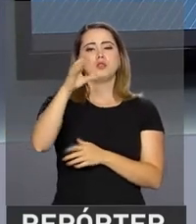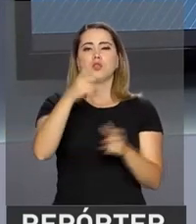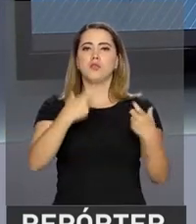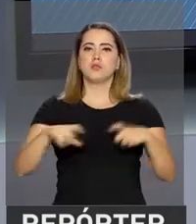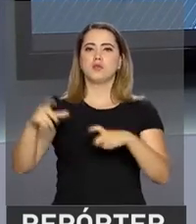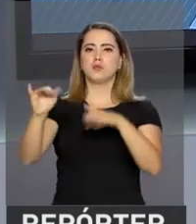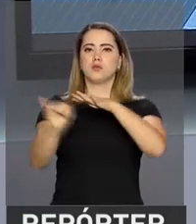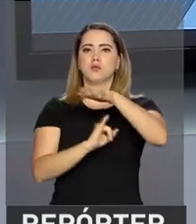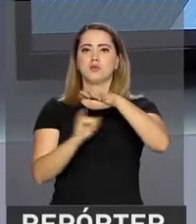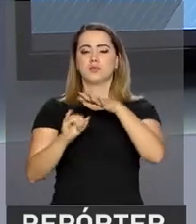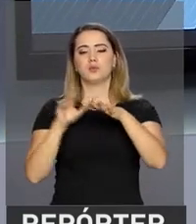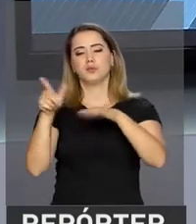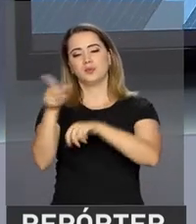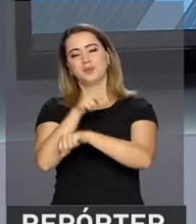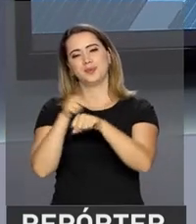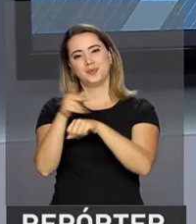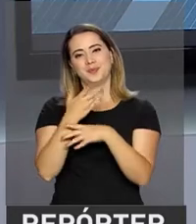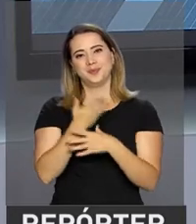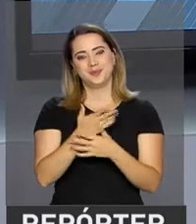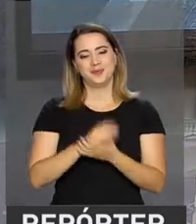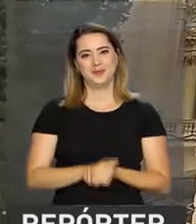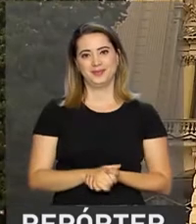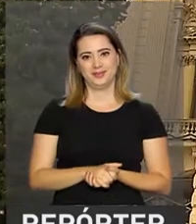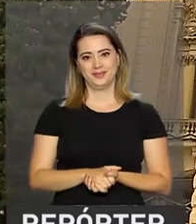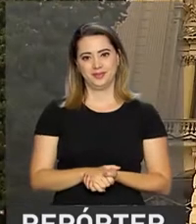instituições em todo o país.